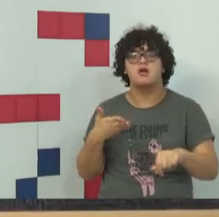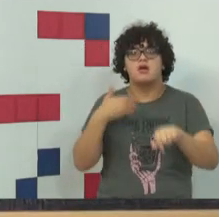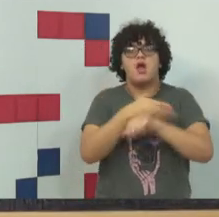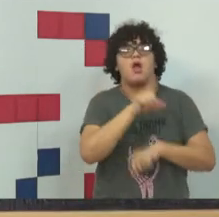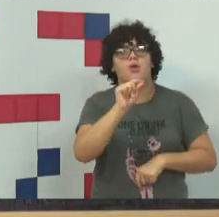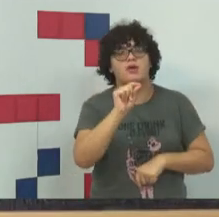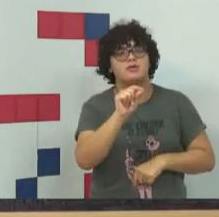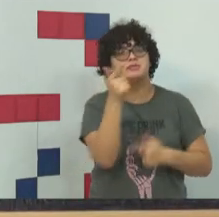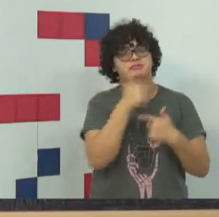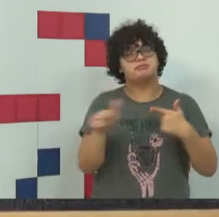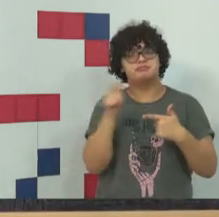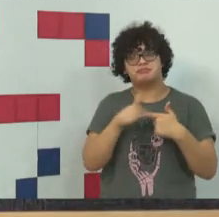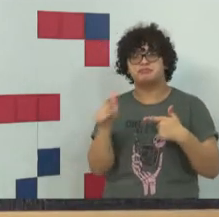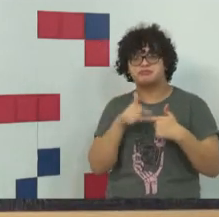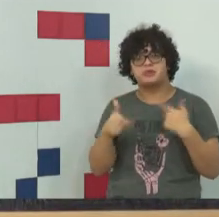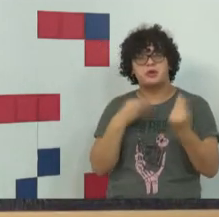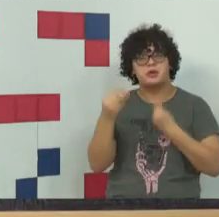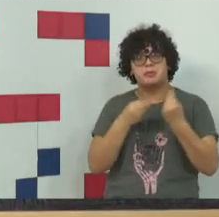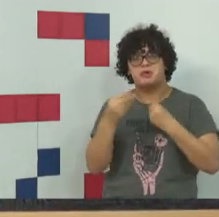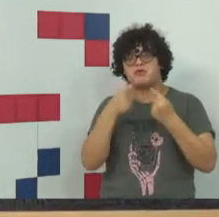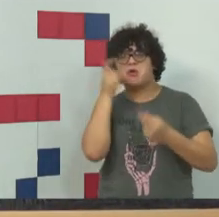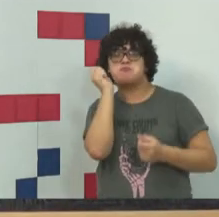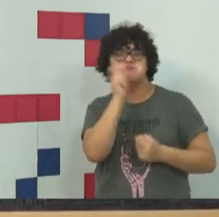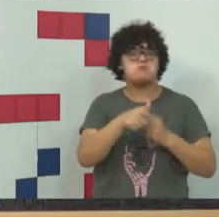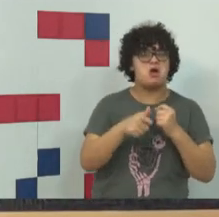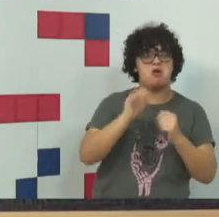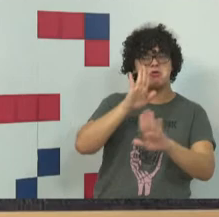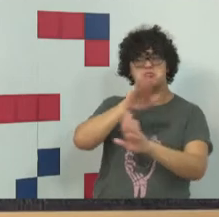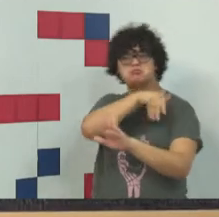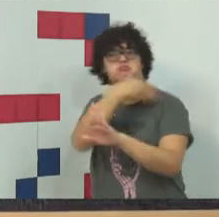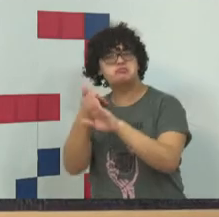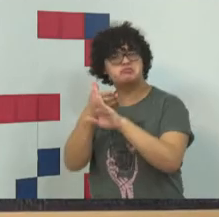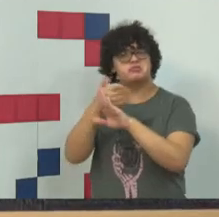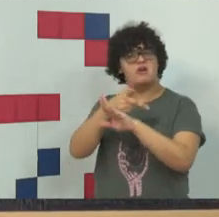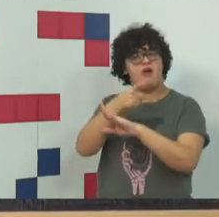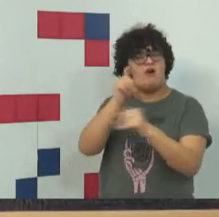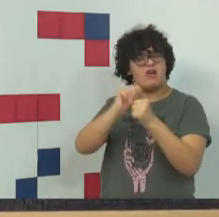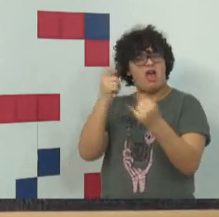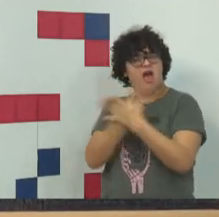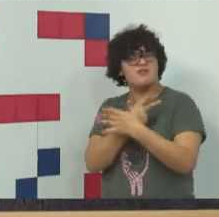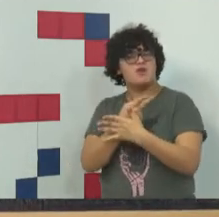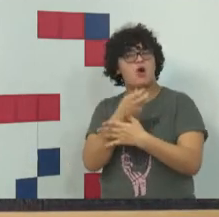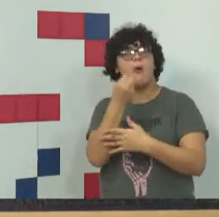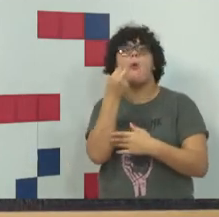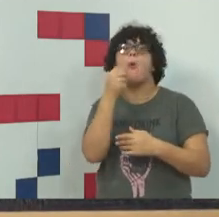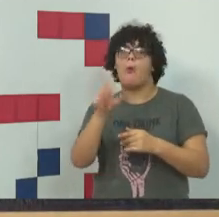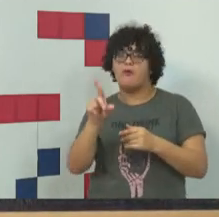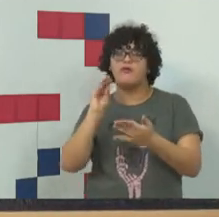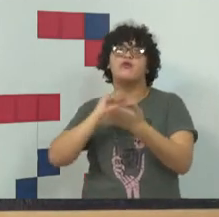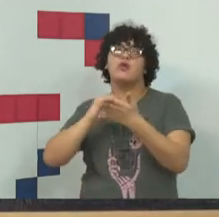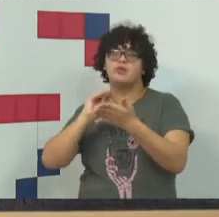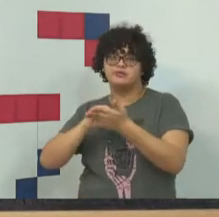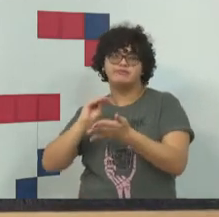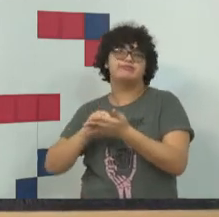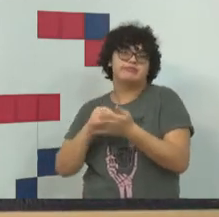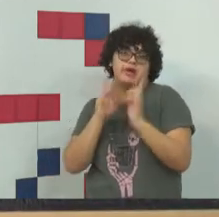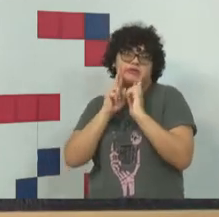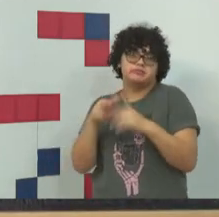infração quando passa a formar parte de um delito ou quando falte com respeito.